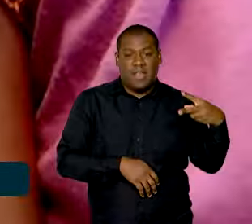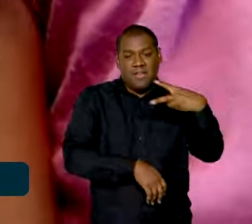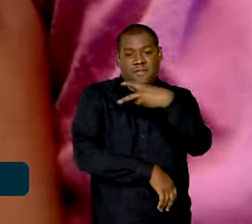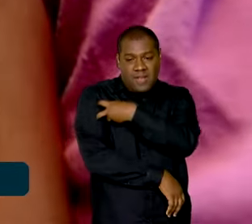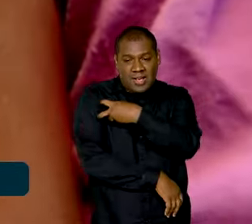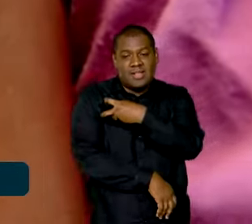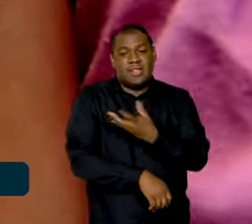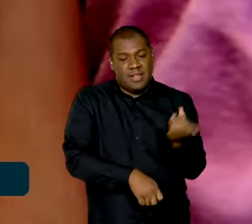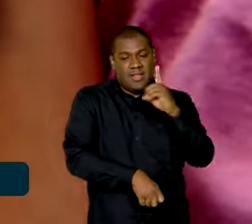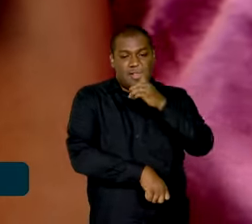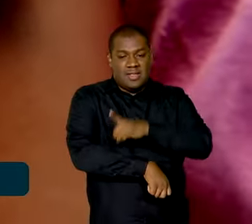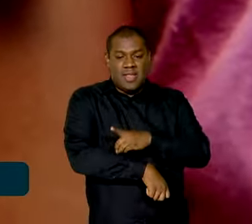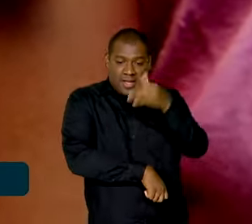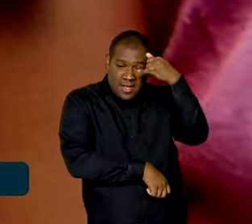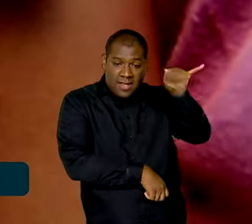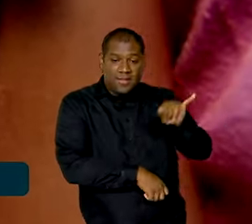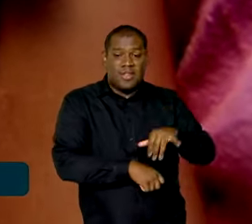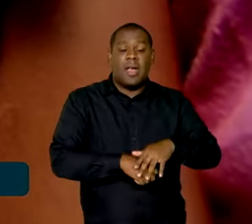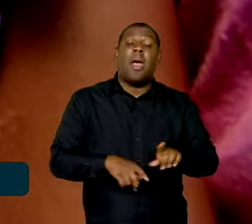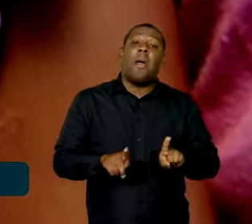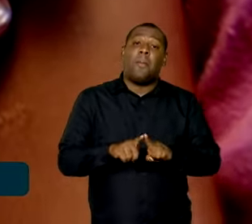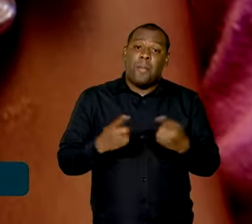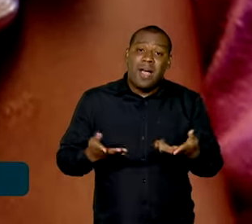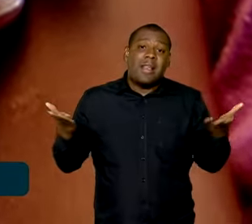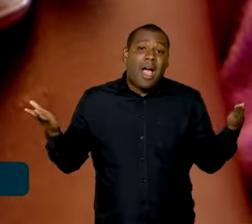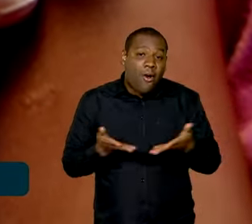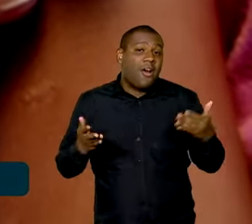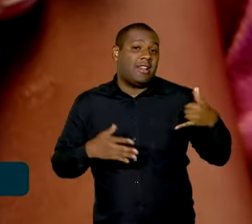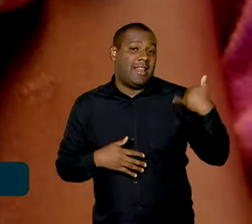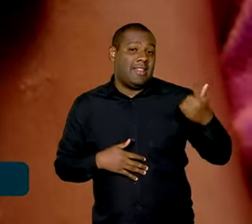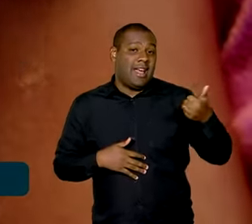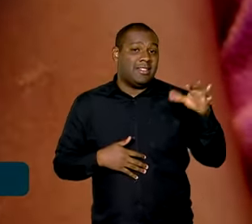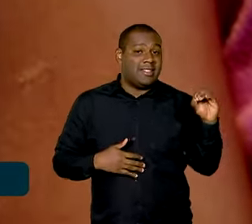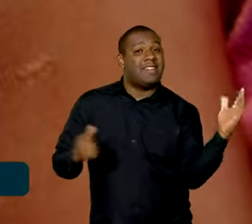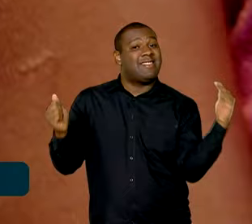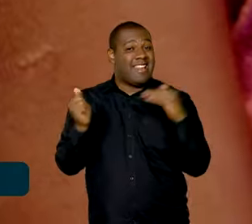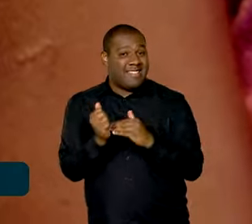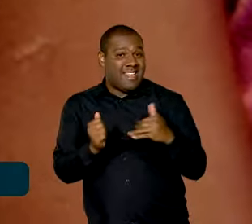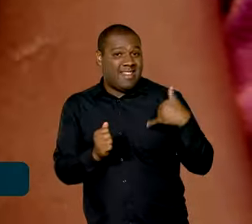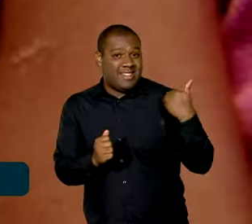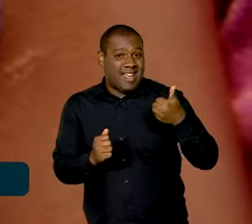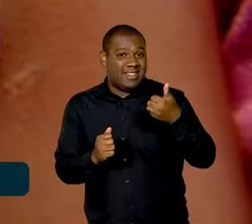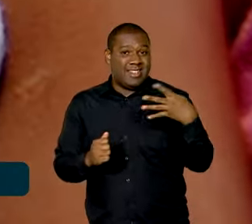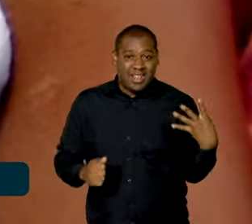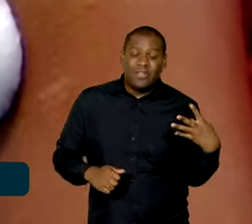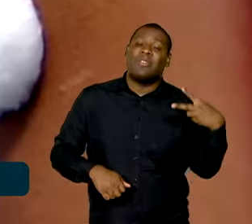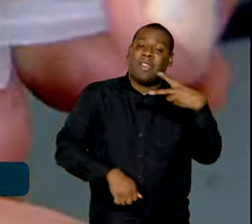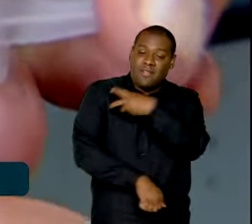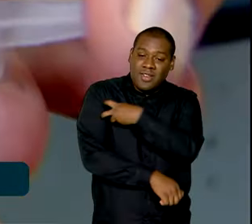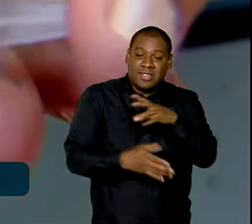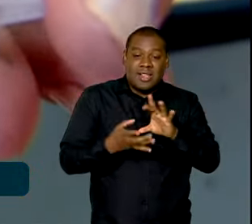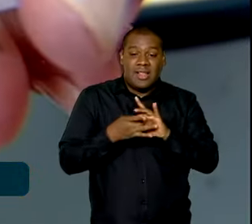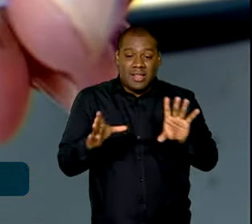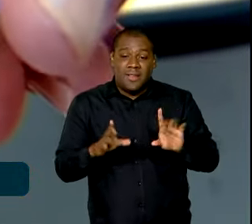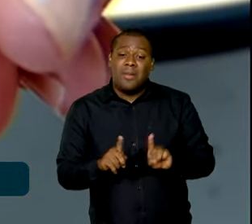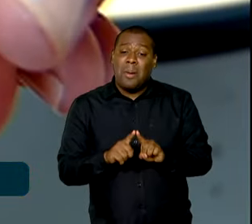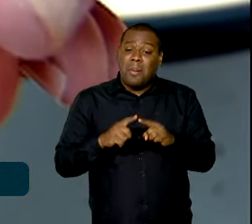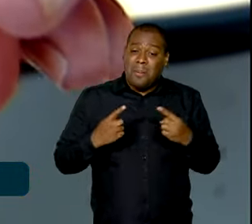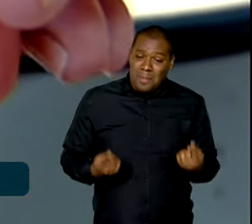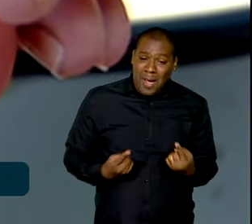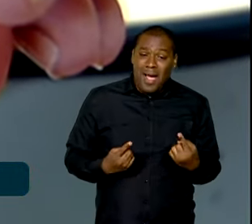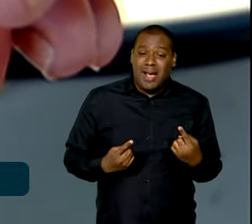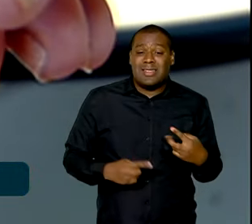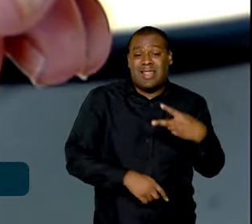mas essa idade já foi ampliada para até 14 anos. O problema é que a cobertura vacinal está muito